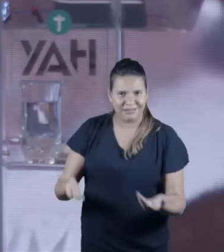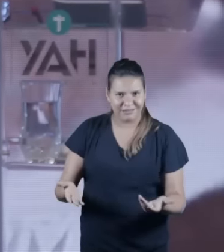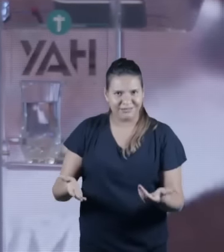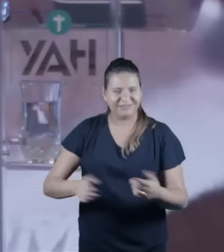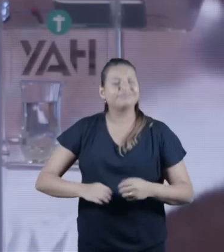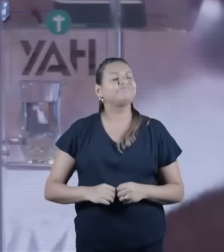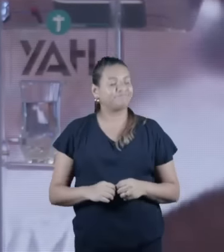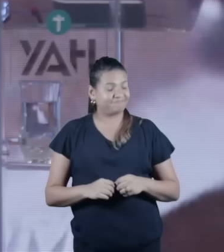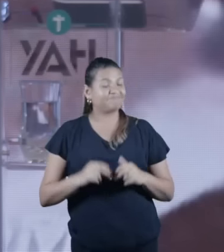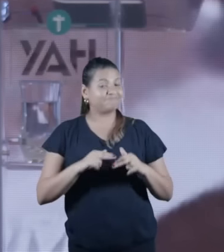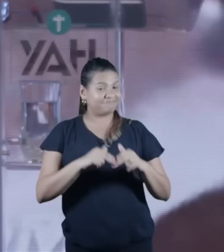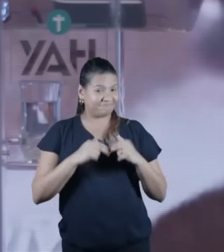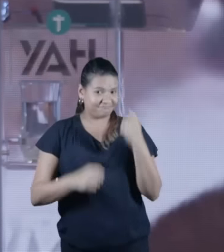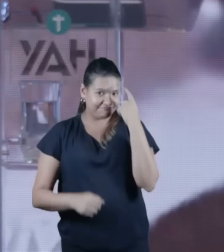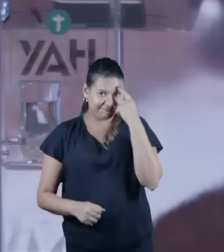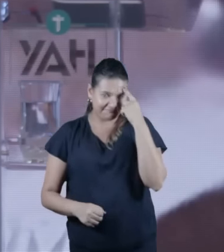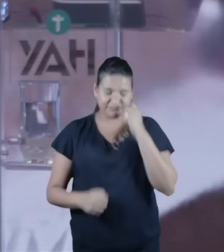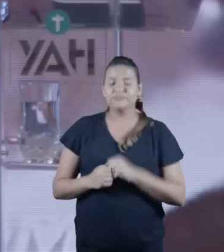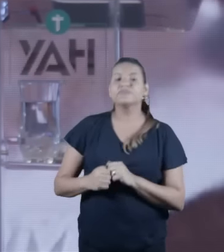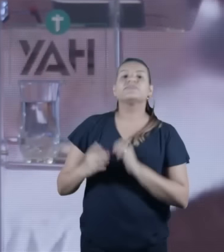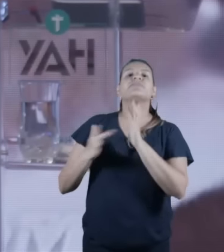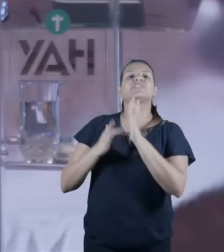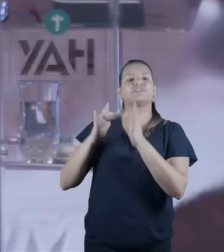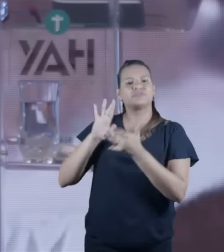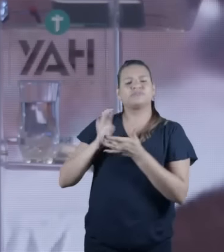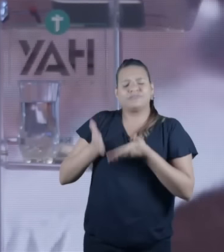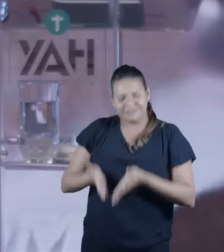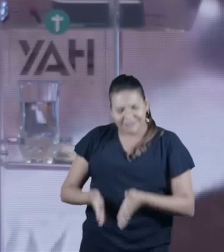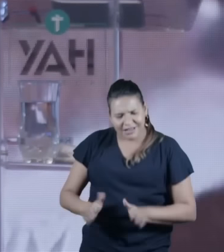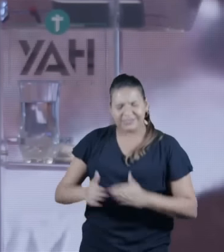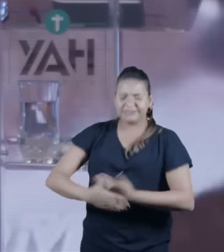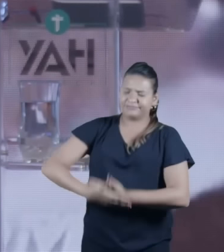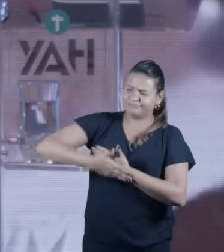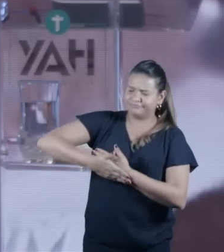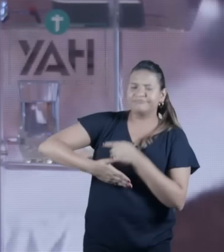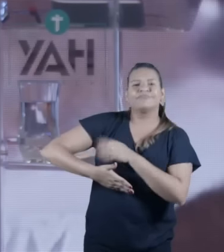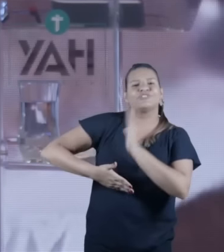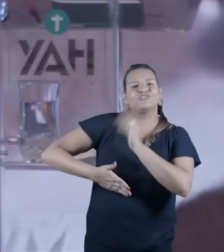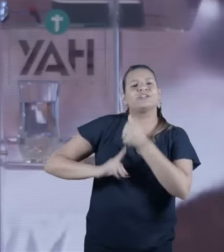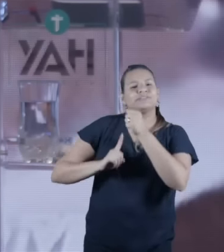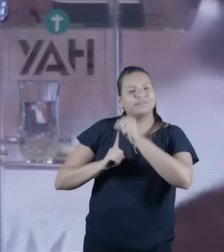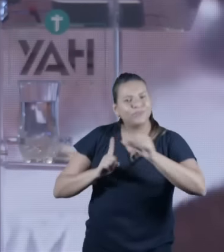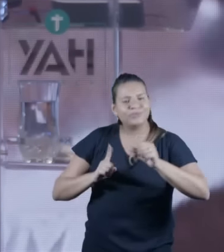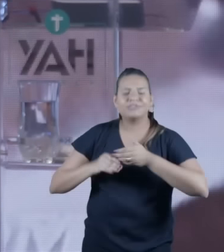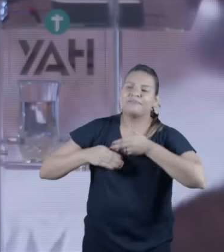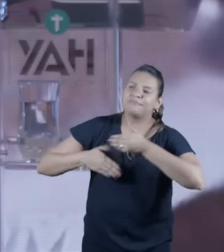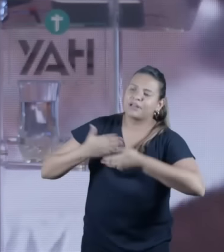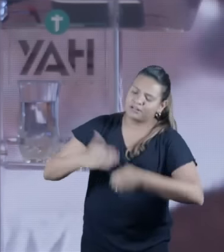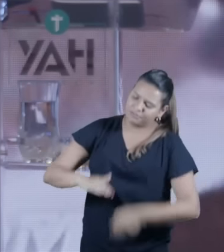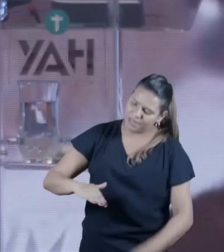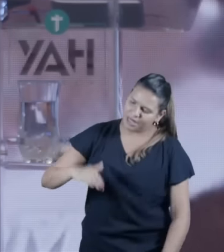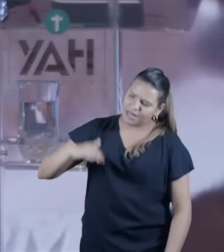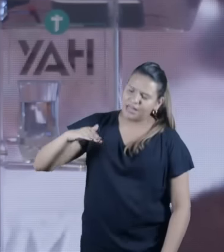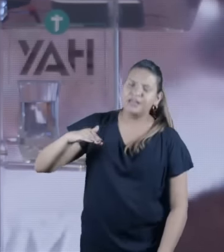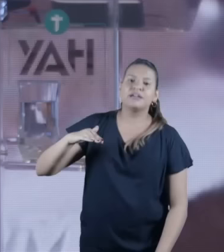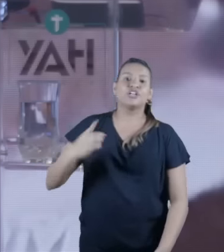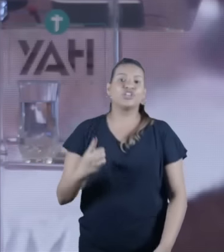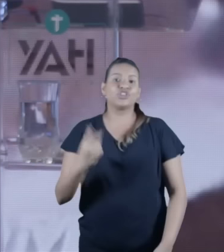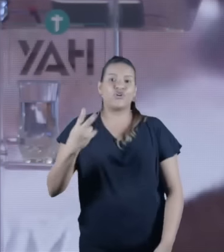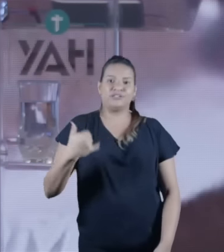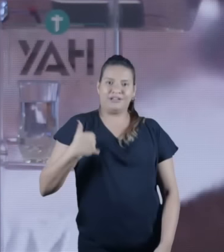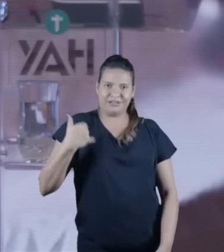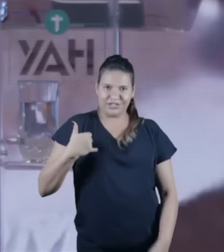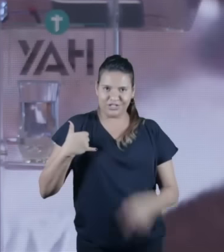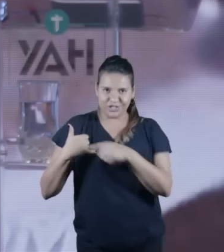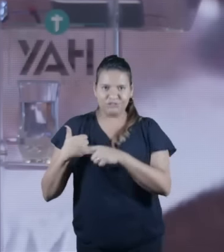a remissão dele do templo de Jerusalém os doze anos ele discutia no templo todo o ministério dele falando em frente ao povo de